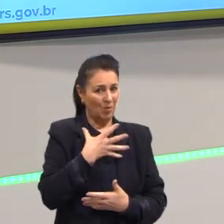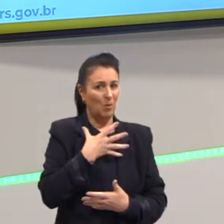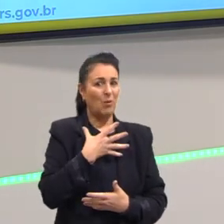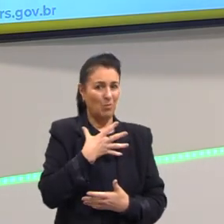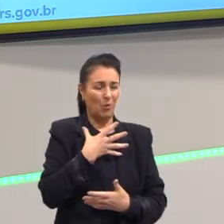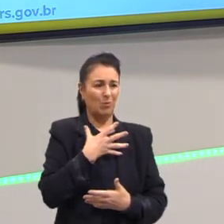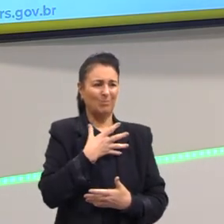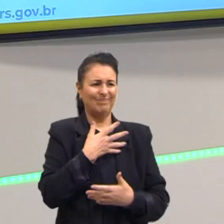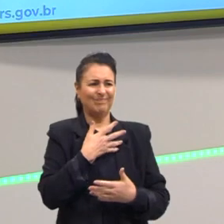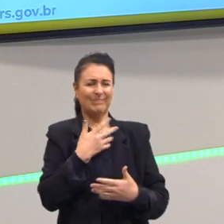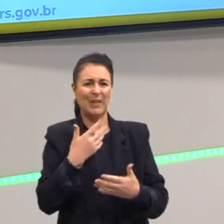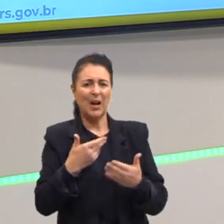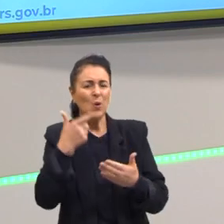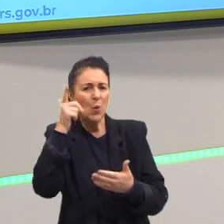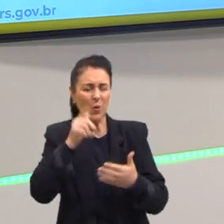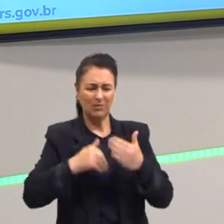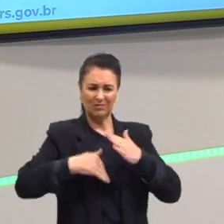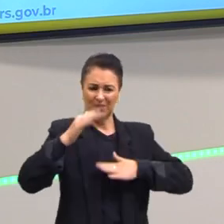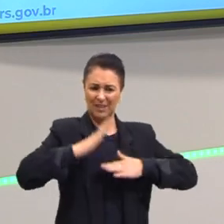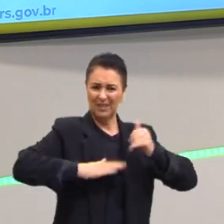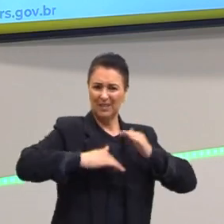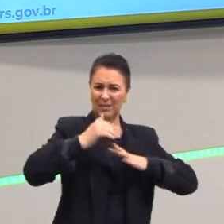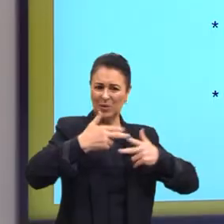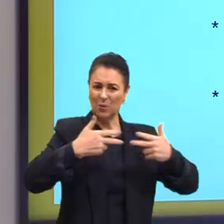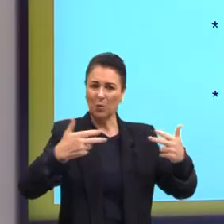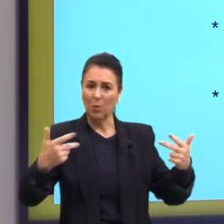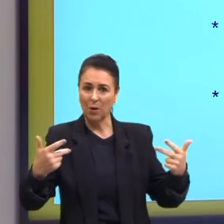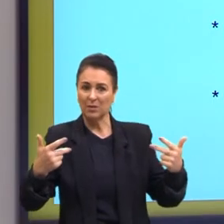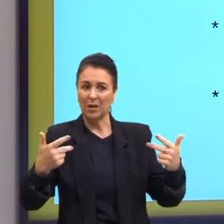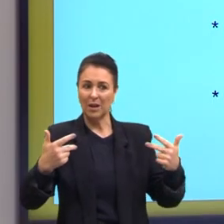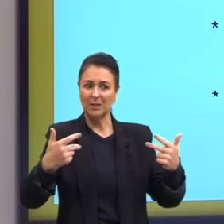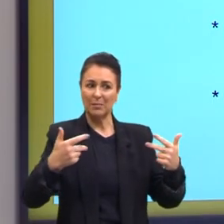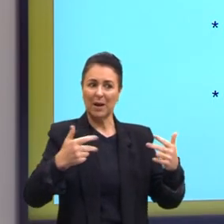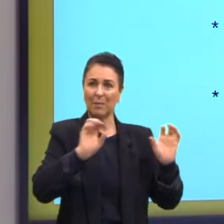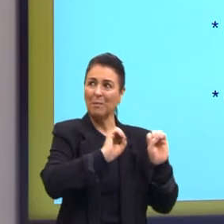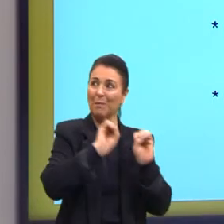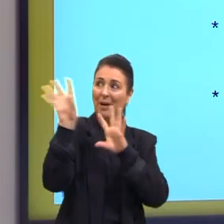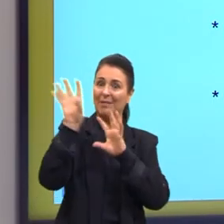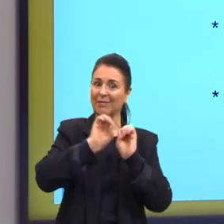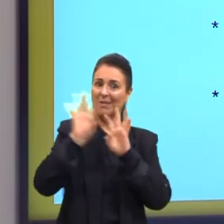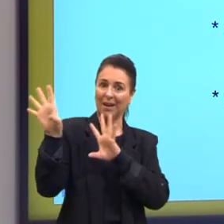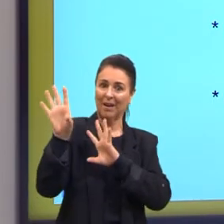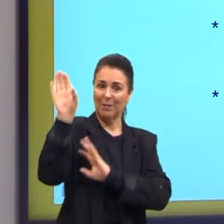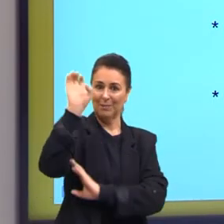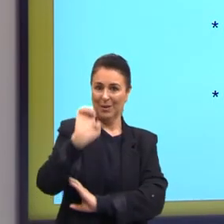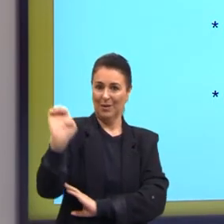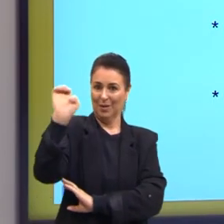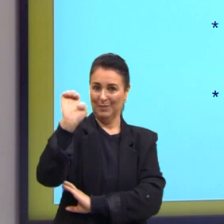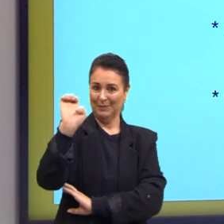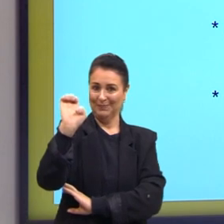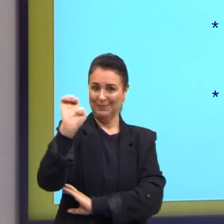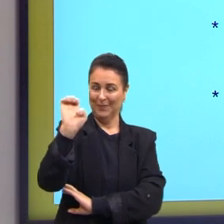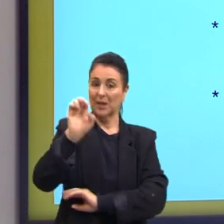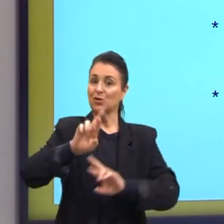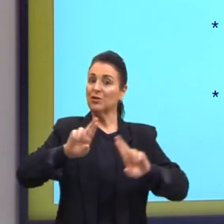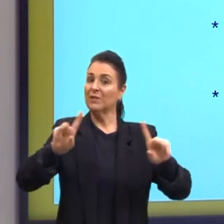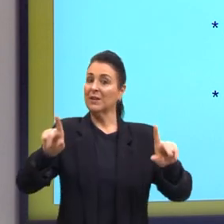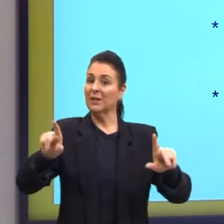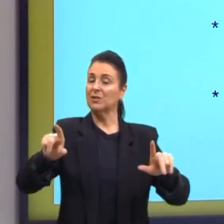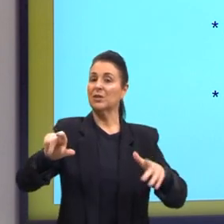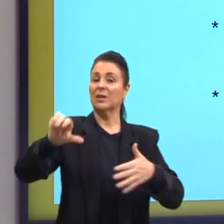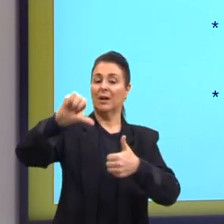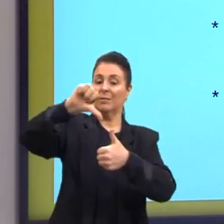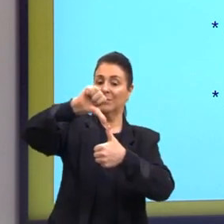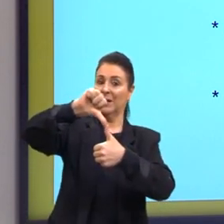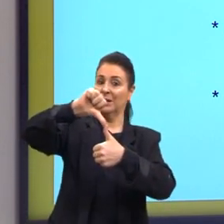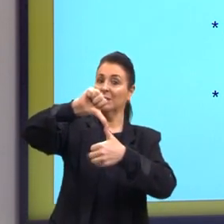elementos como o clima tropical para abastecer a Europa. Então, essa é a nossa perspectiva.